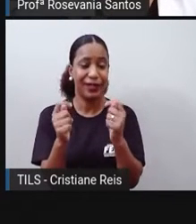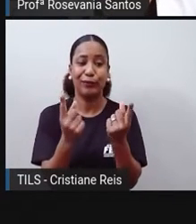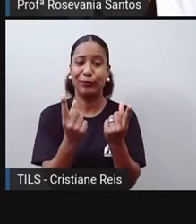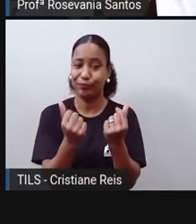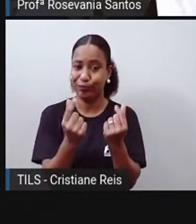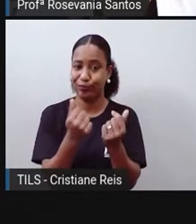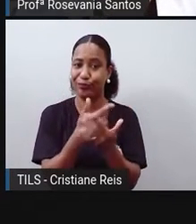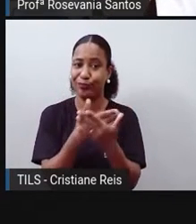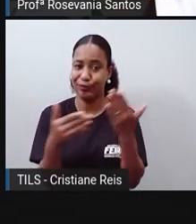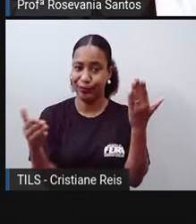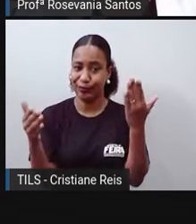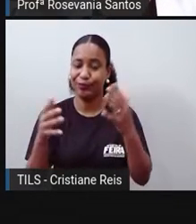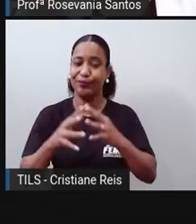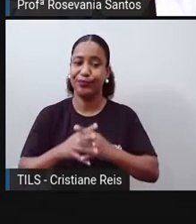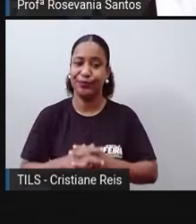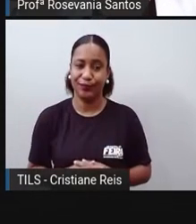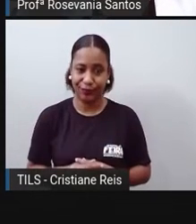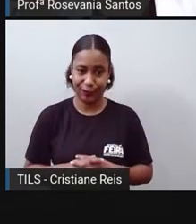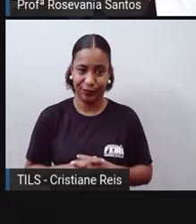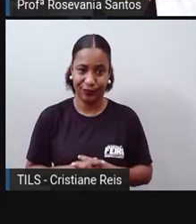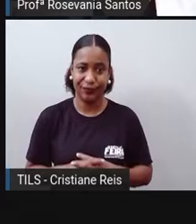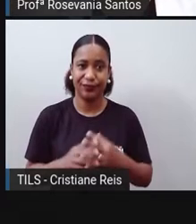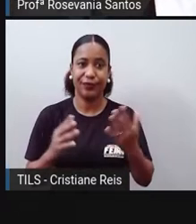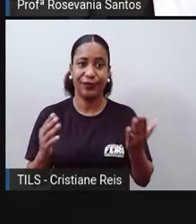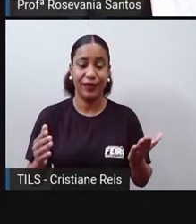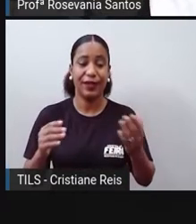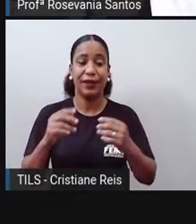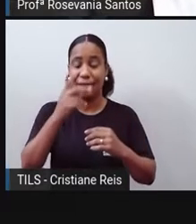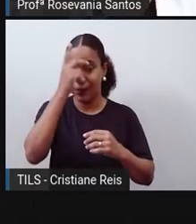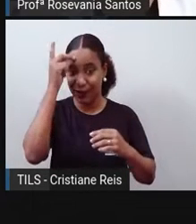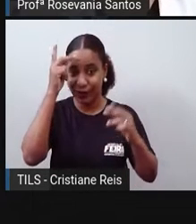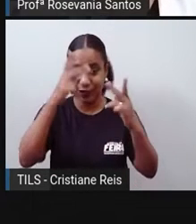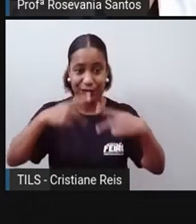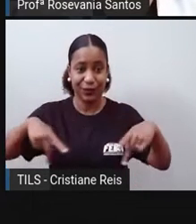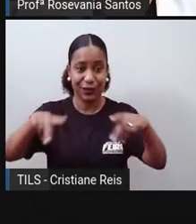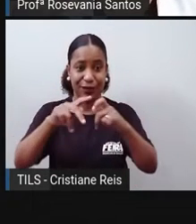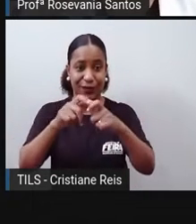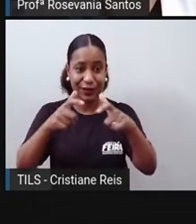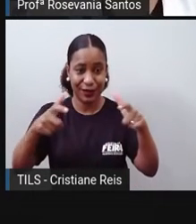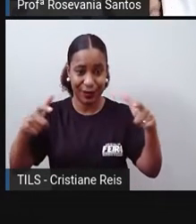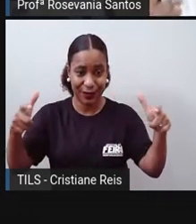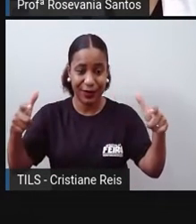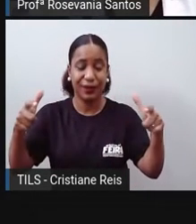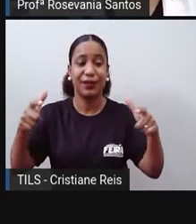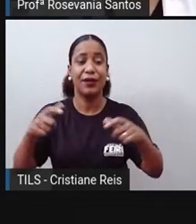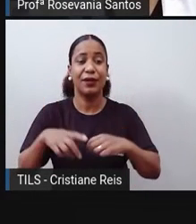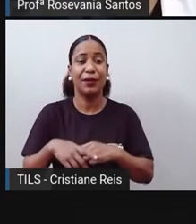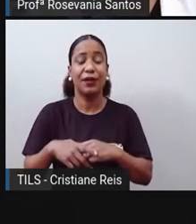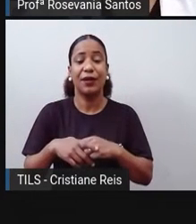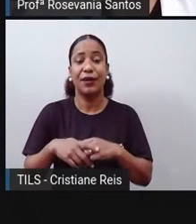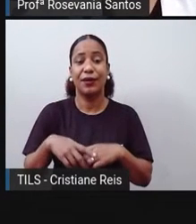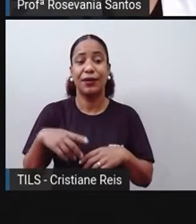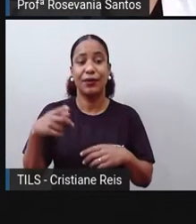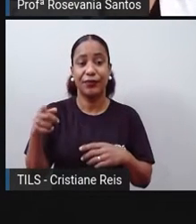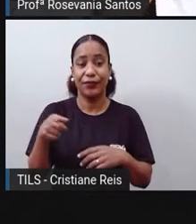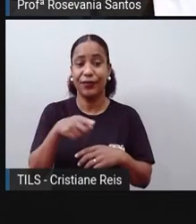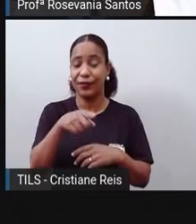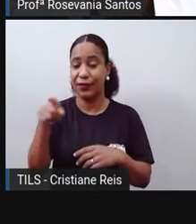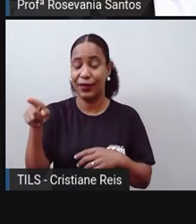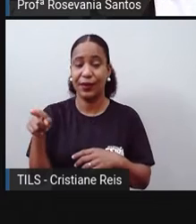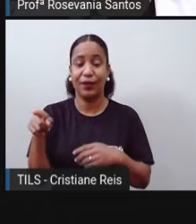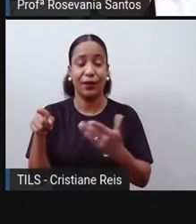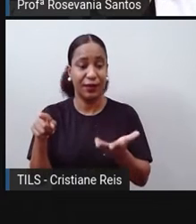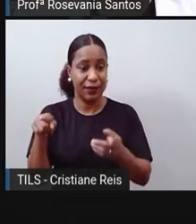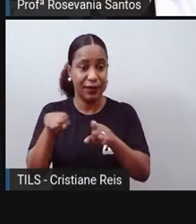no início, também, quanto mais aumenta o número de habitantes, maior também é a exigência dos